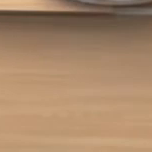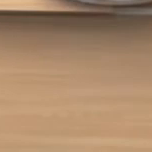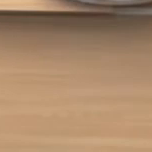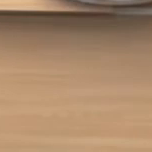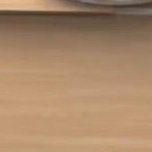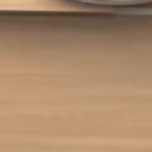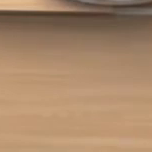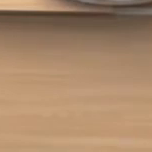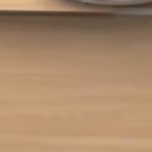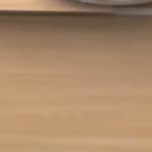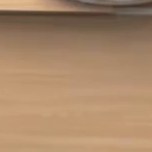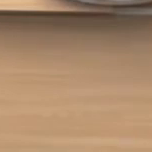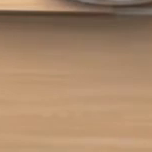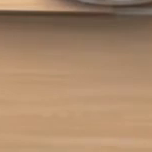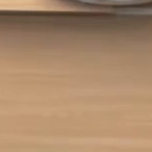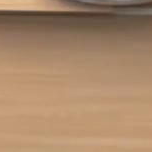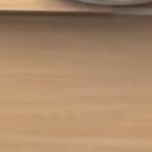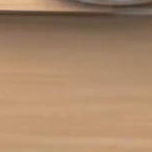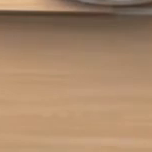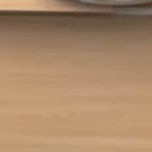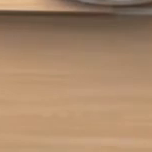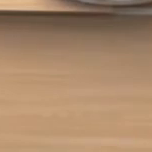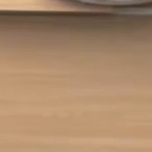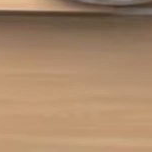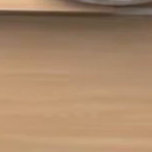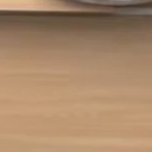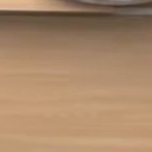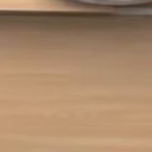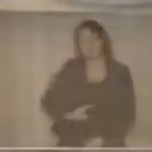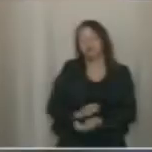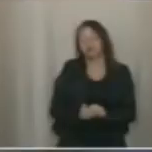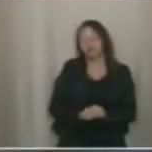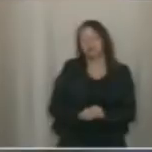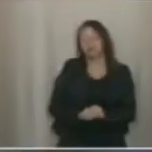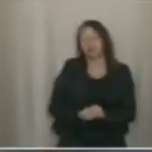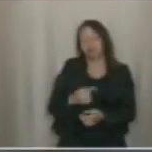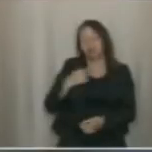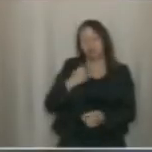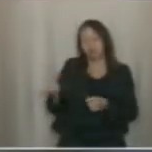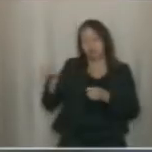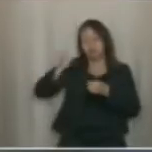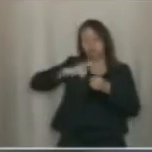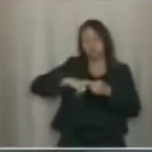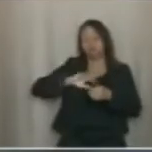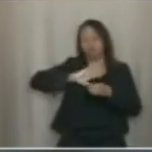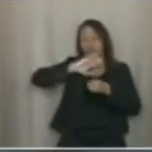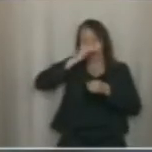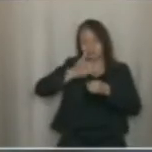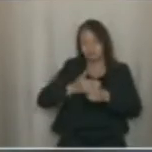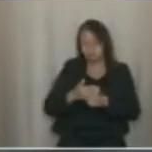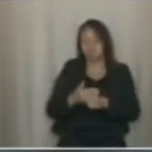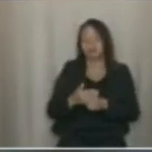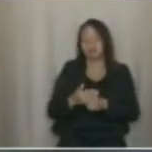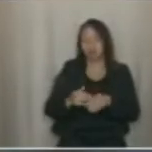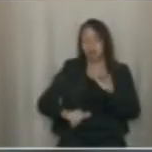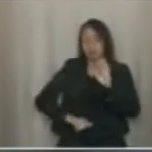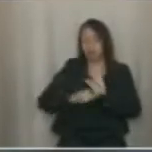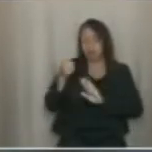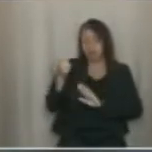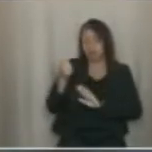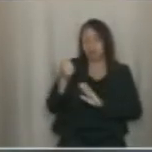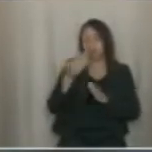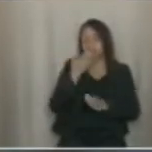reunião ordinária da Câmara do Recife pela vereadora Aline Mariano. No meu retorno à Câmara, a primeira